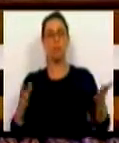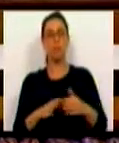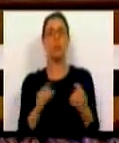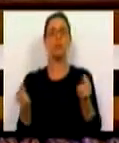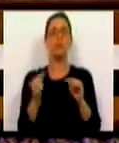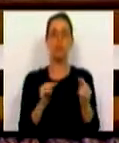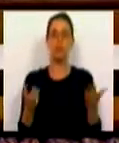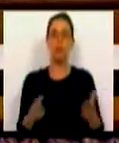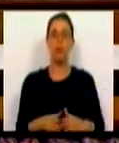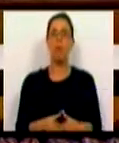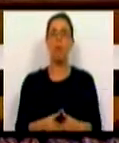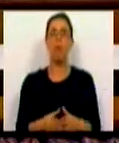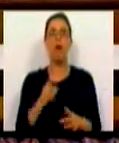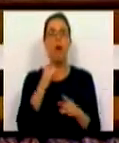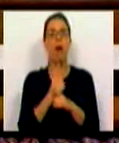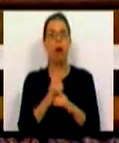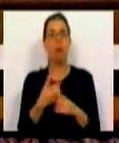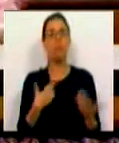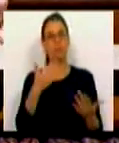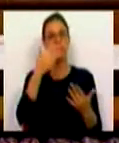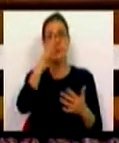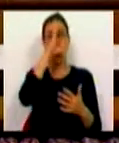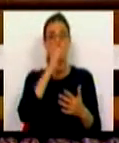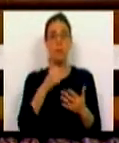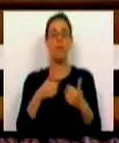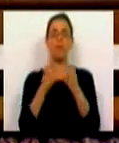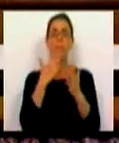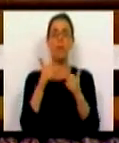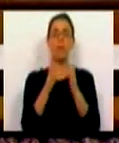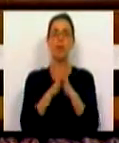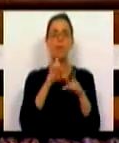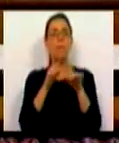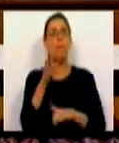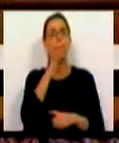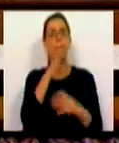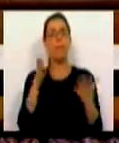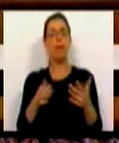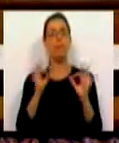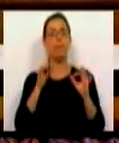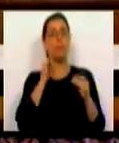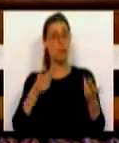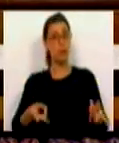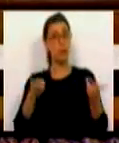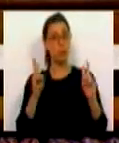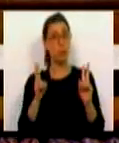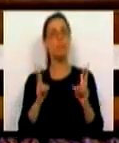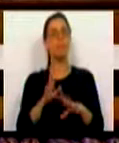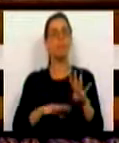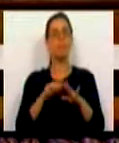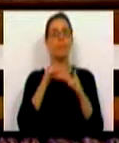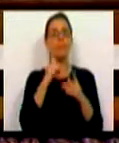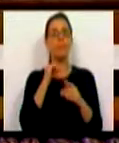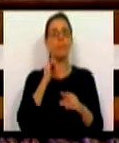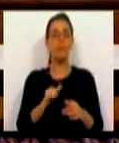discussão para a qual o Governo convoca todos os deputados, com total disponibilidade para fazer as